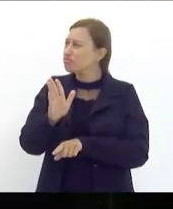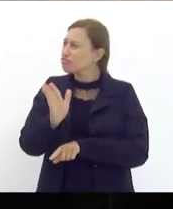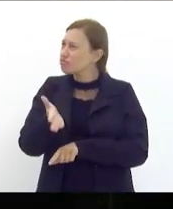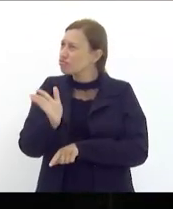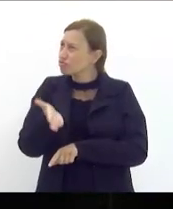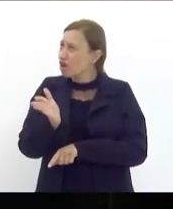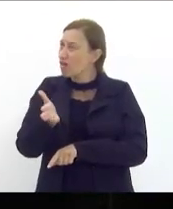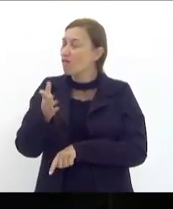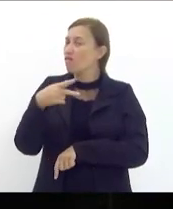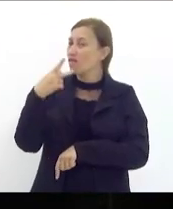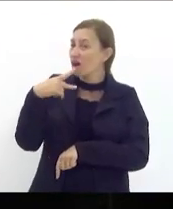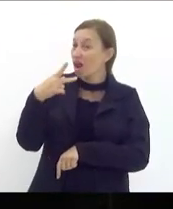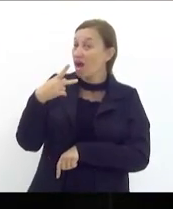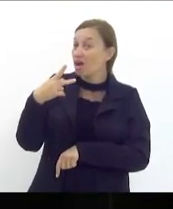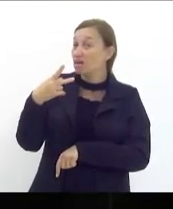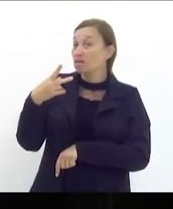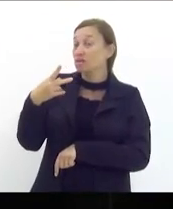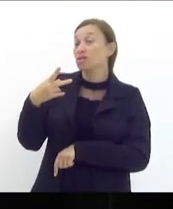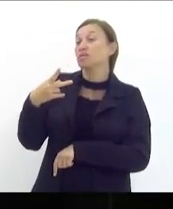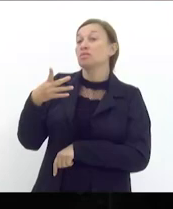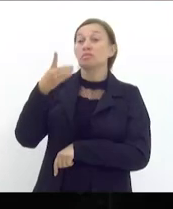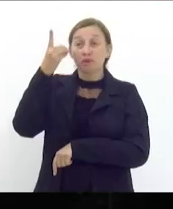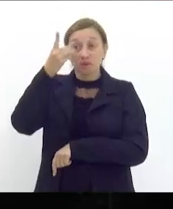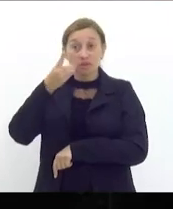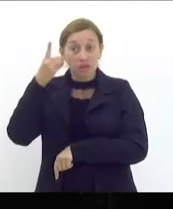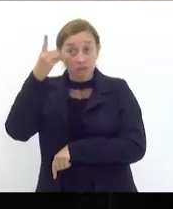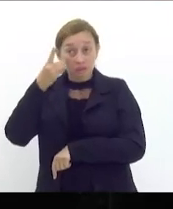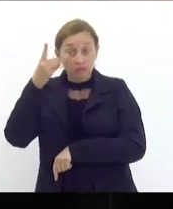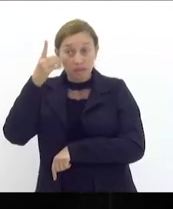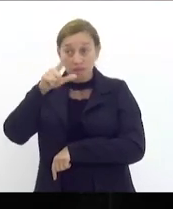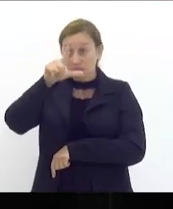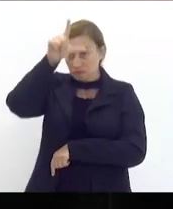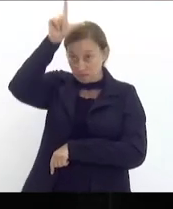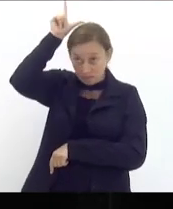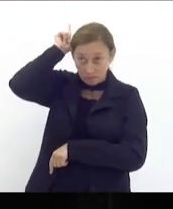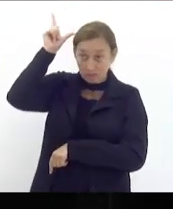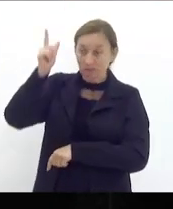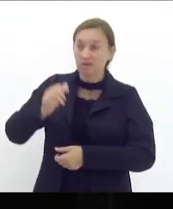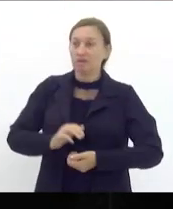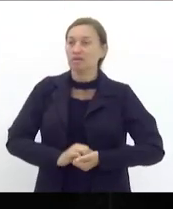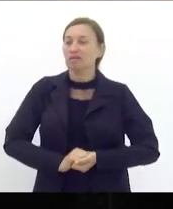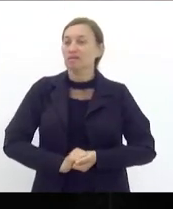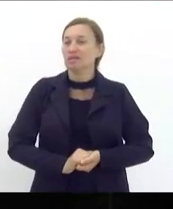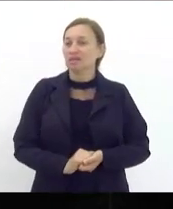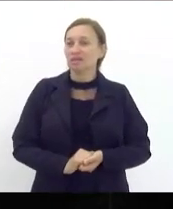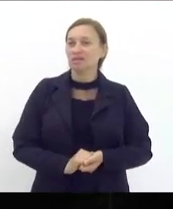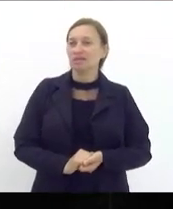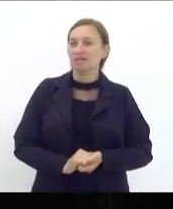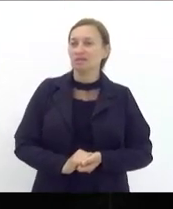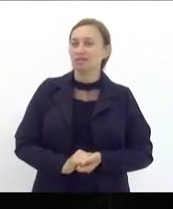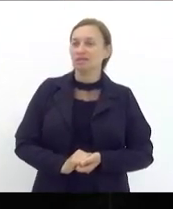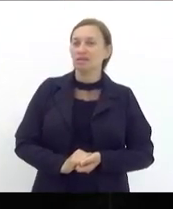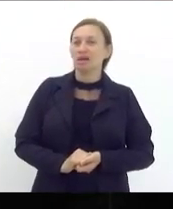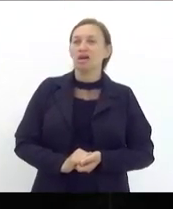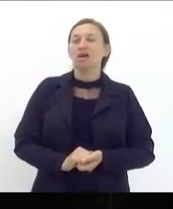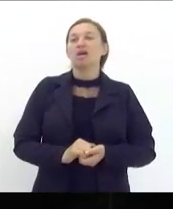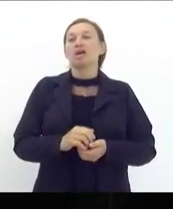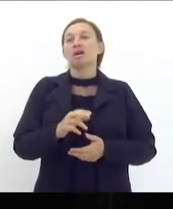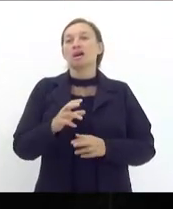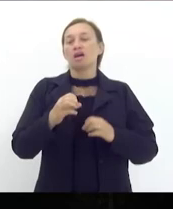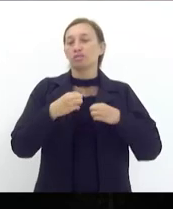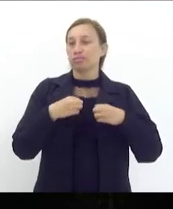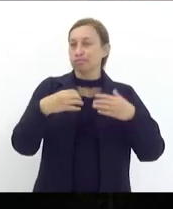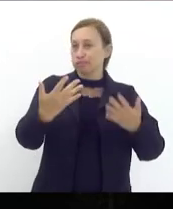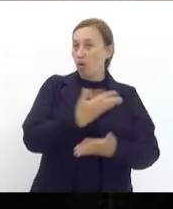abordado anteriormente pelo deputado Luiz Paulo que falou a respeito da audiência pública que foi